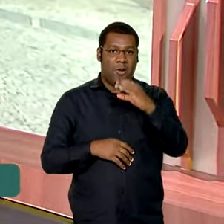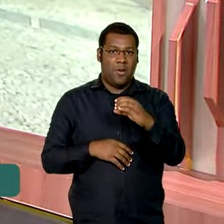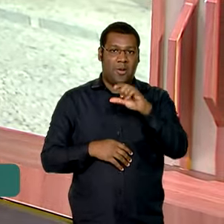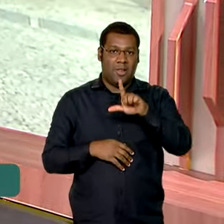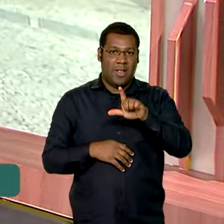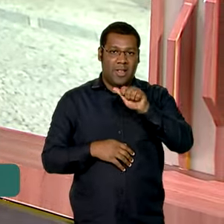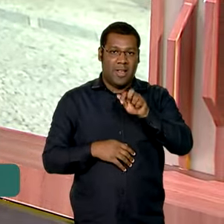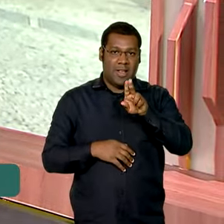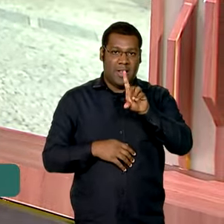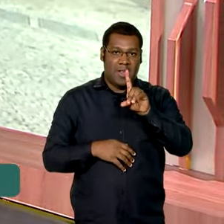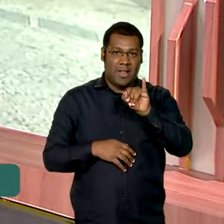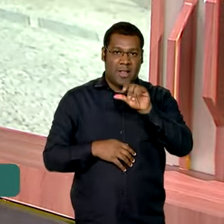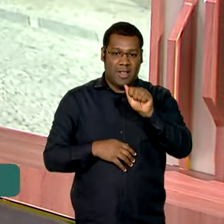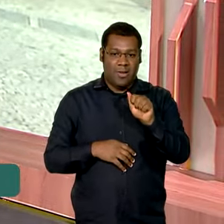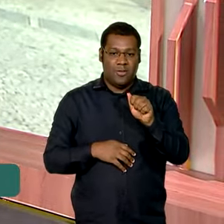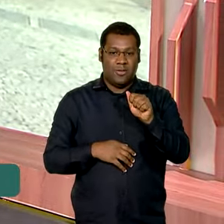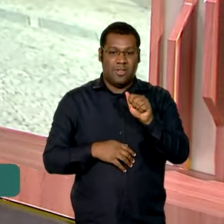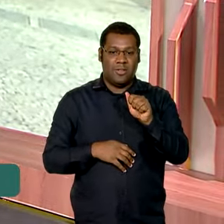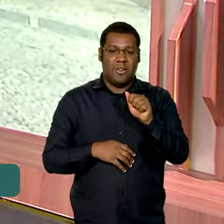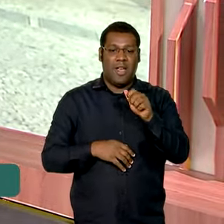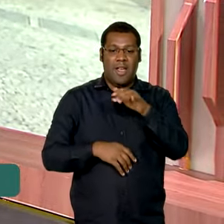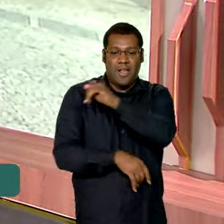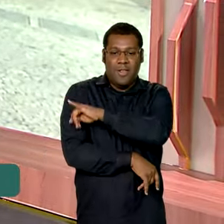do Rio de Janeiro. Bom dia, Cláudia.